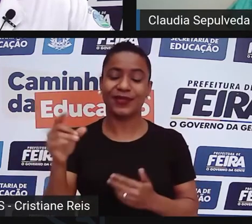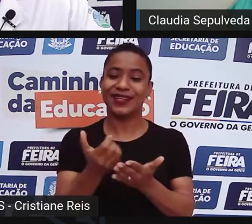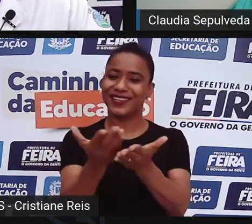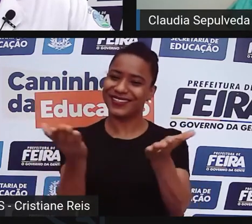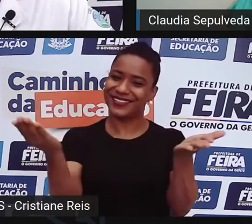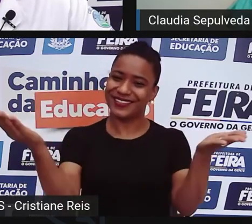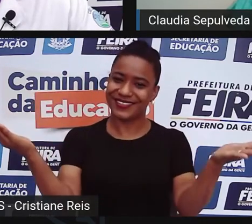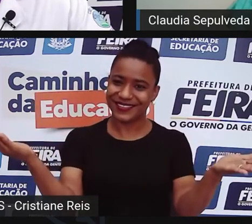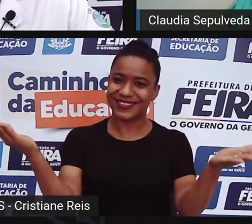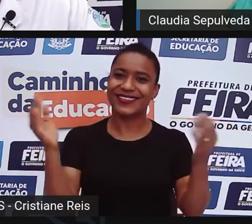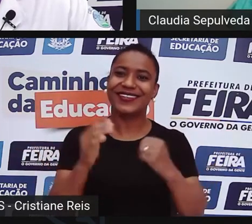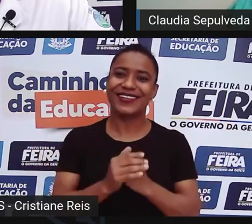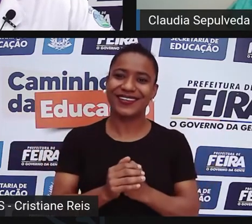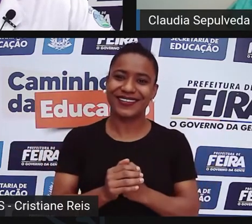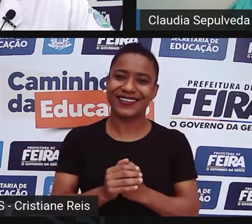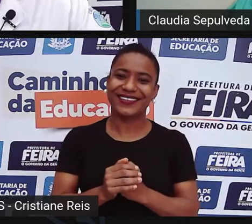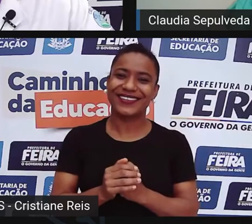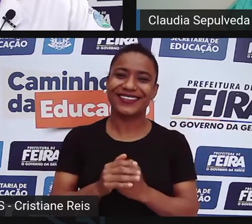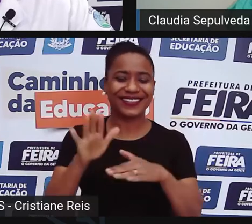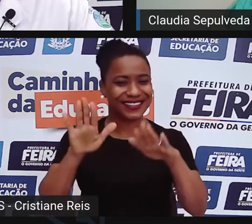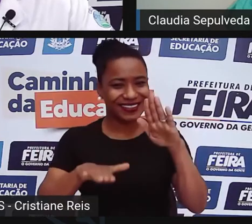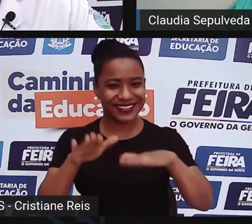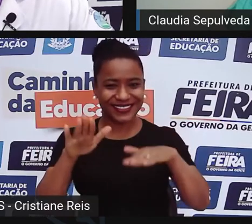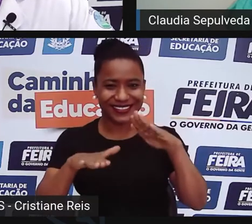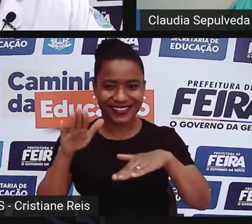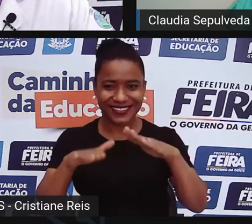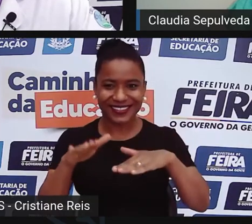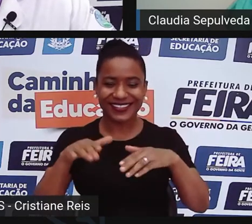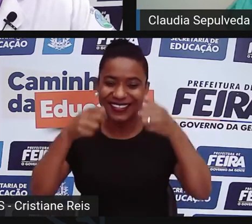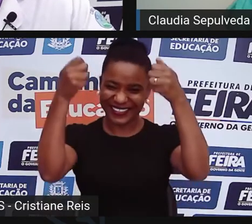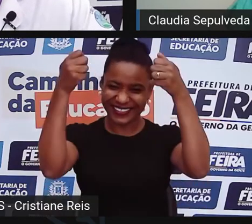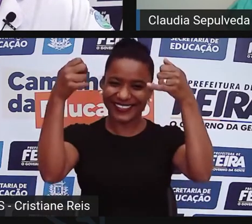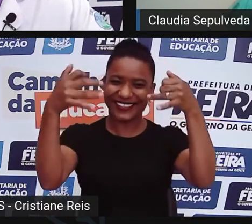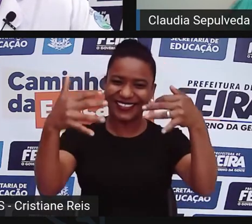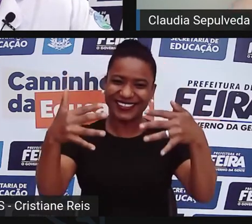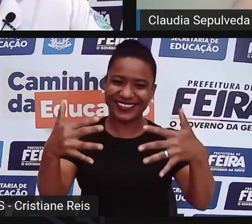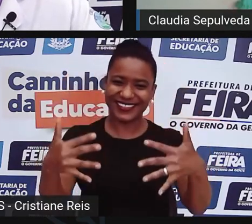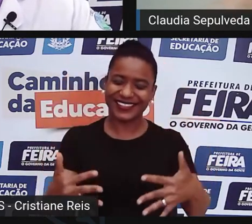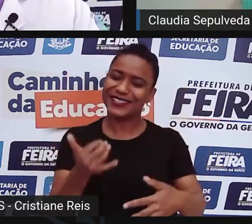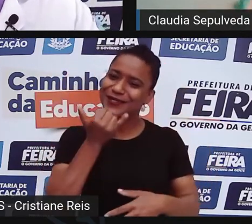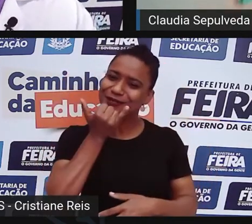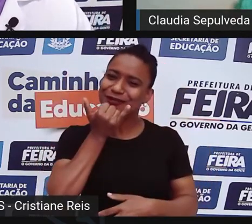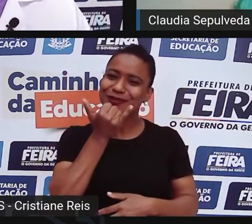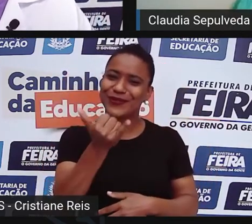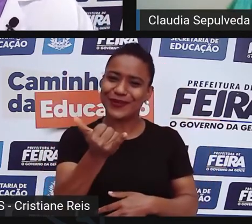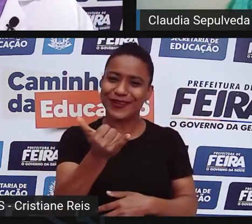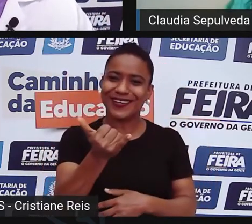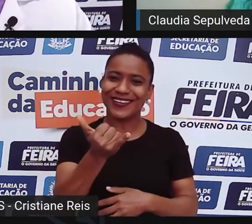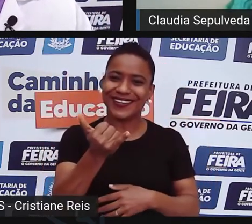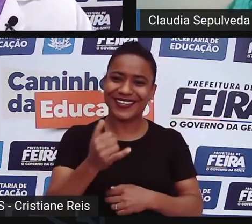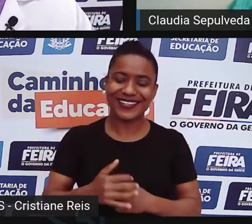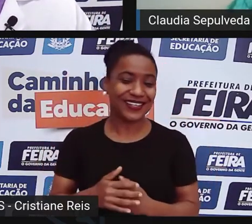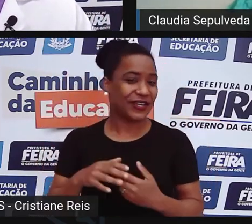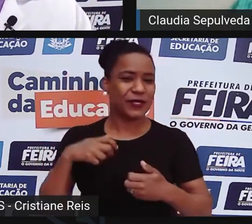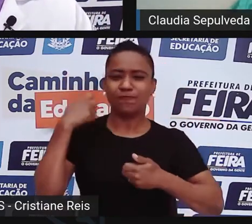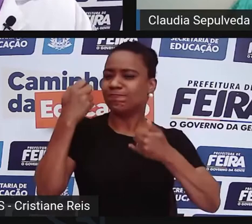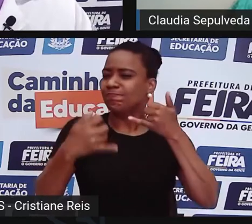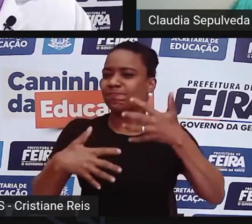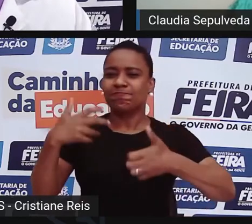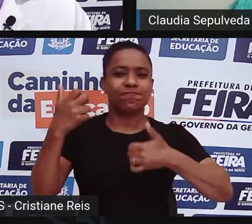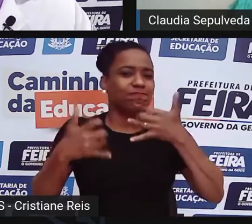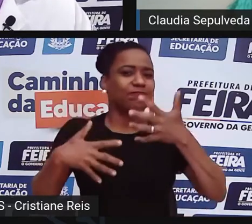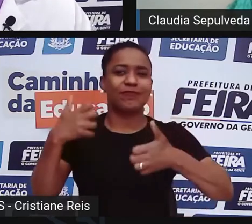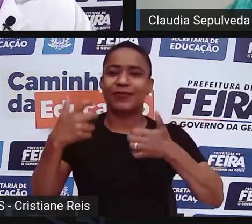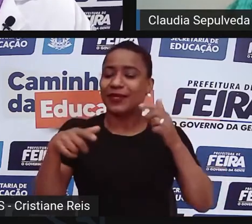Me desculpo, talvez, pela... Não, não, gente. Pela audiência e acabar não falando